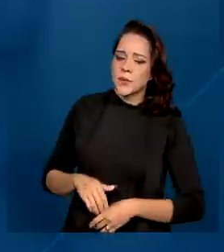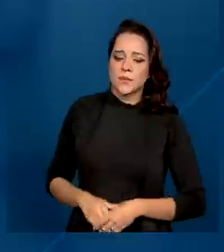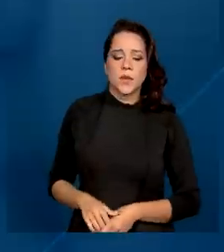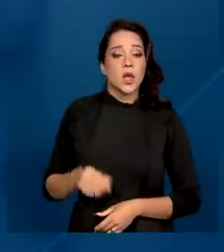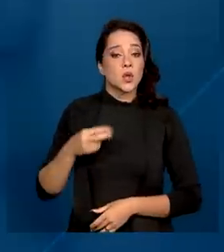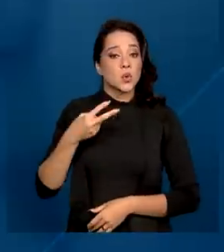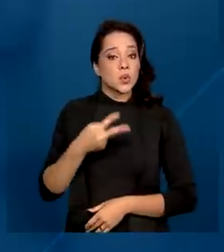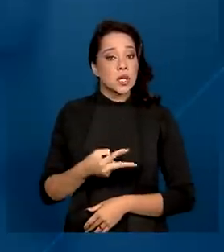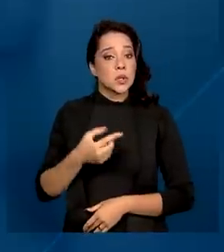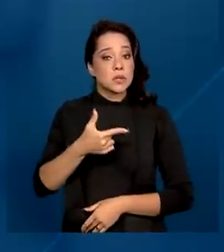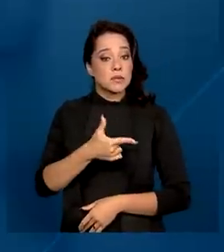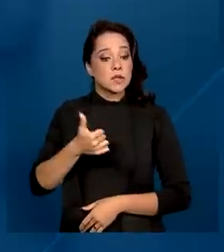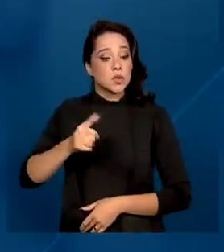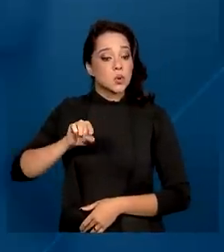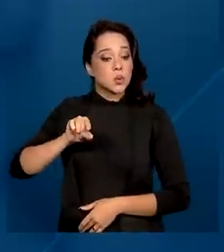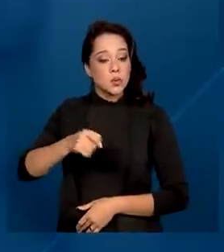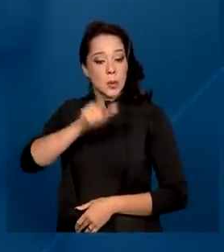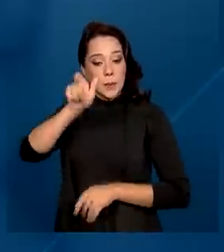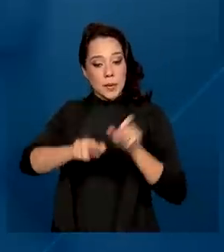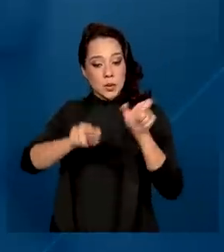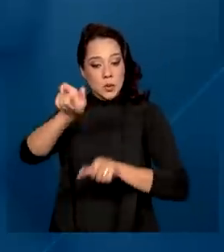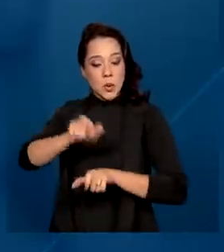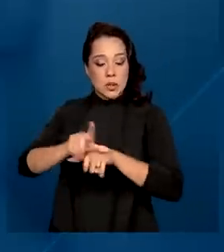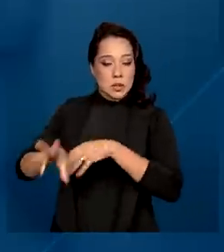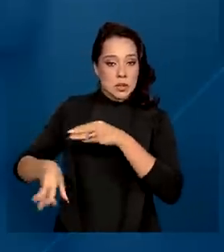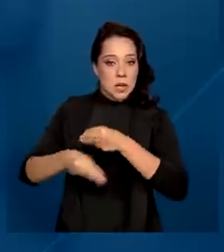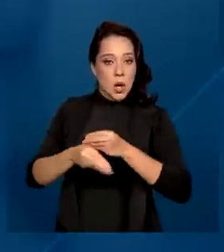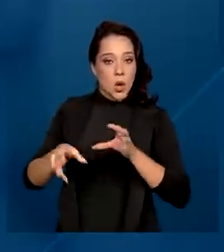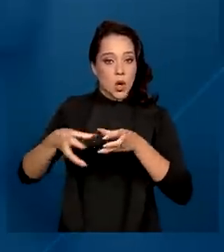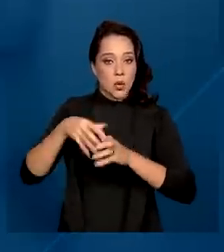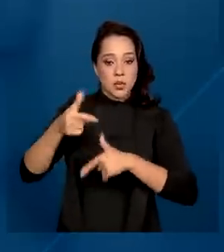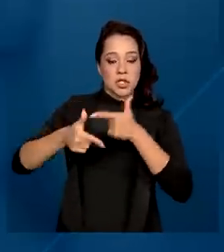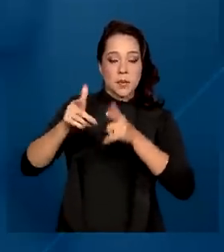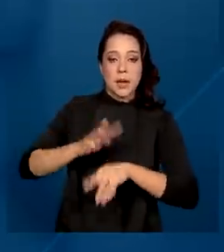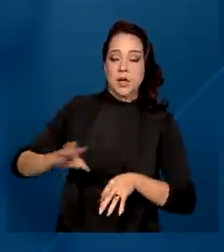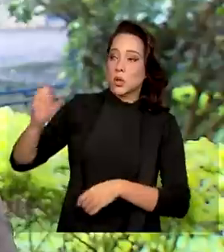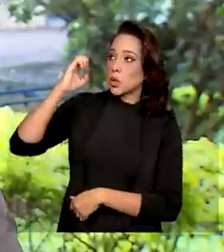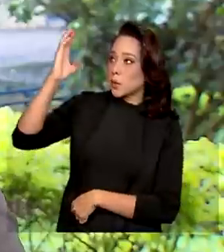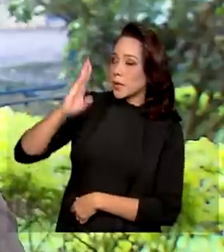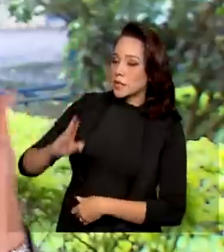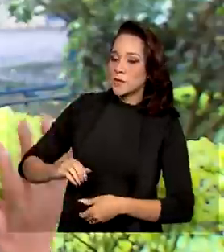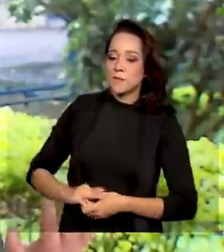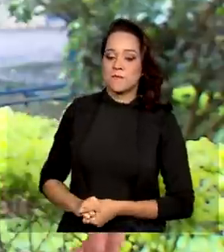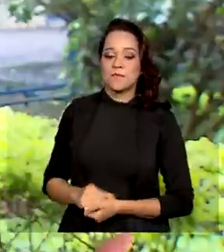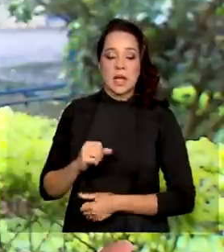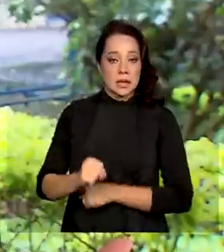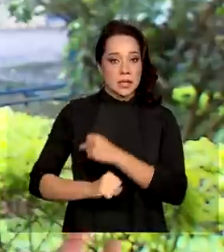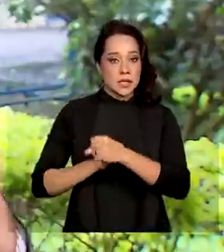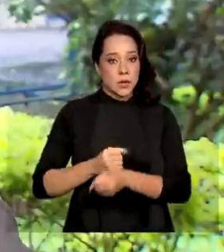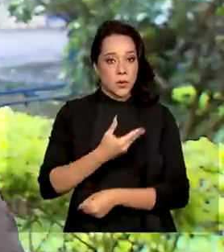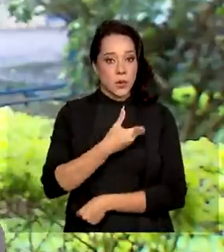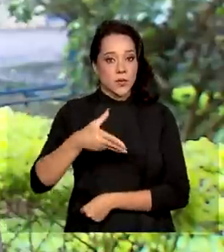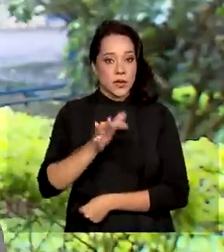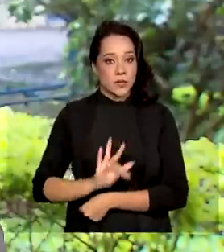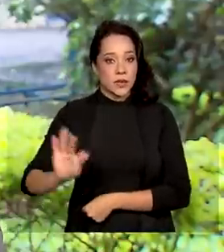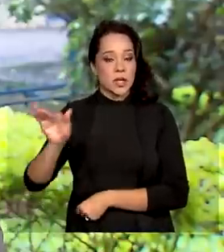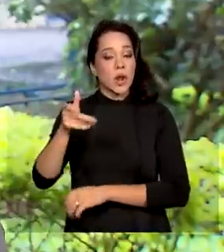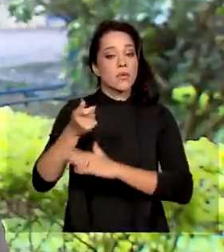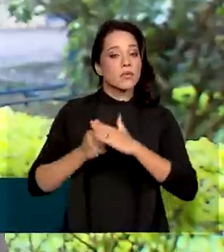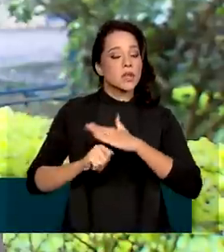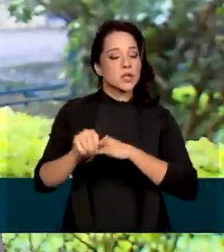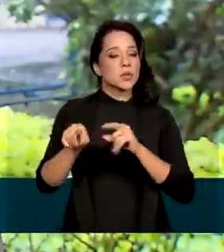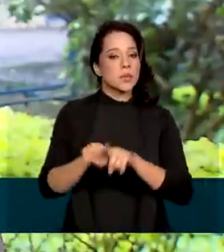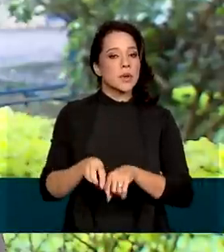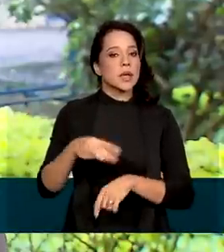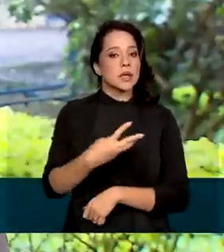221 mil agentes integraram a Força-Tarefa em todo o país. Neste ano, o governo federal também investiu cerca